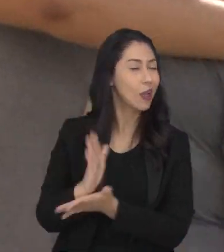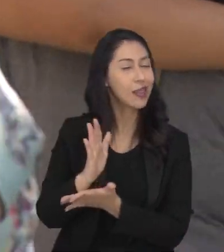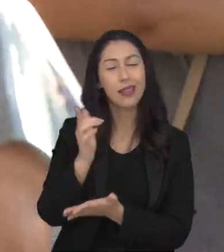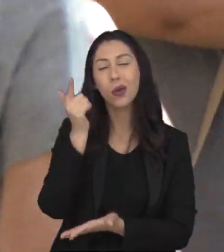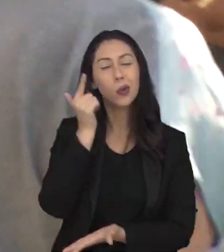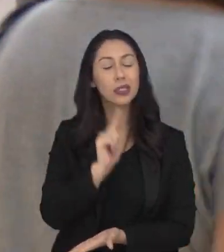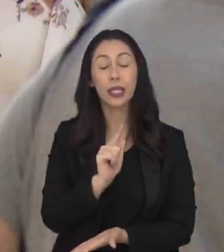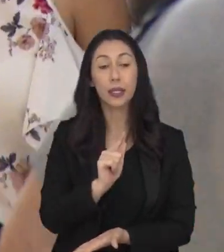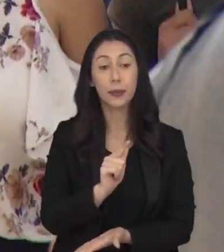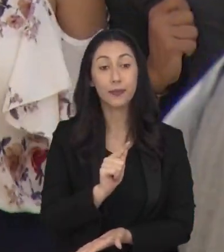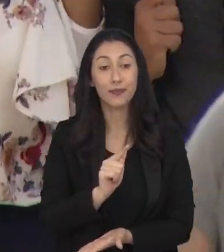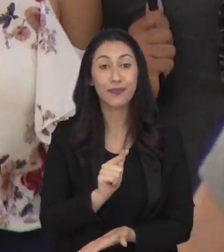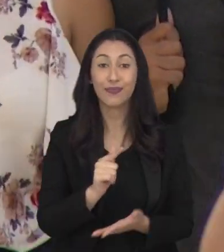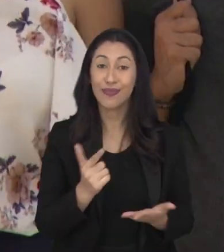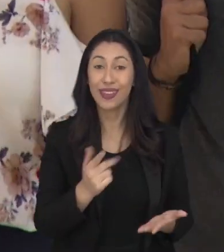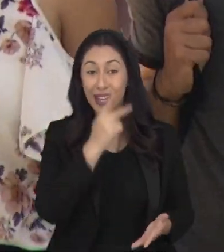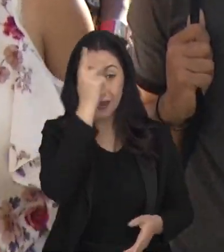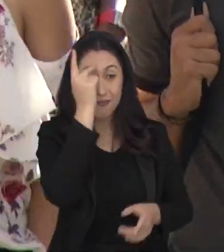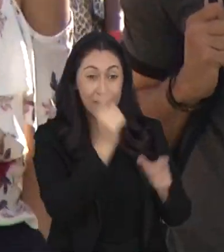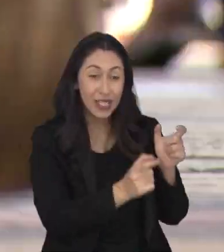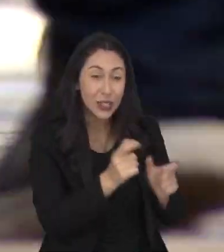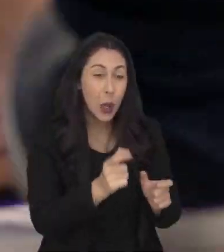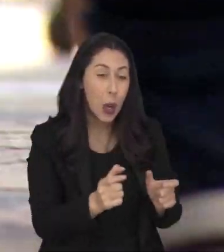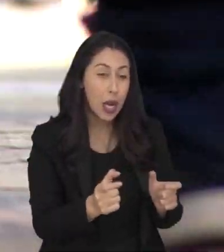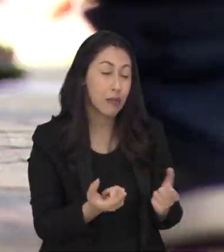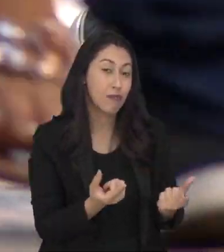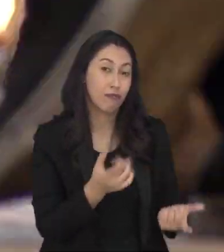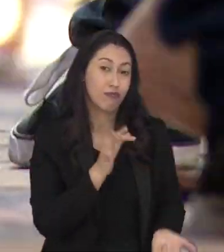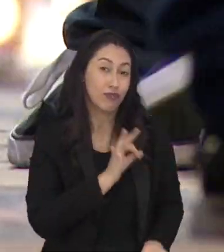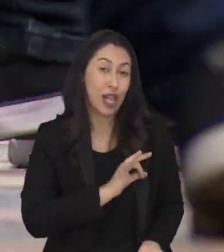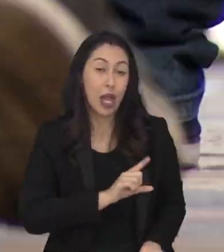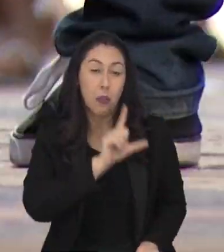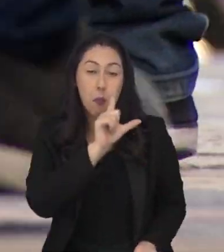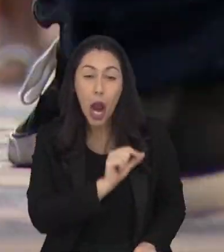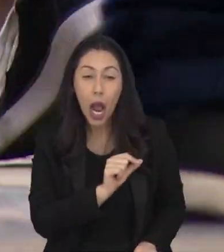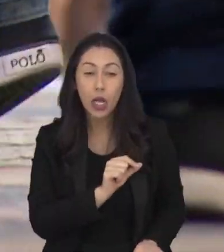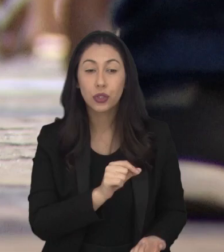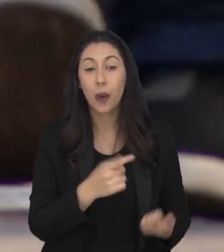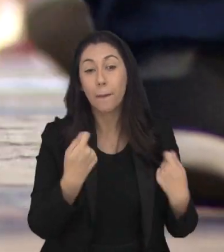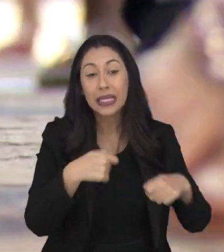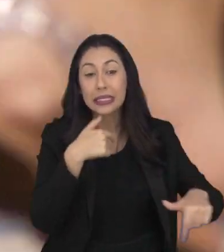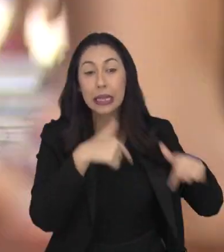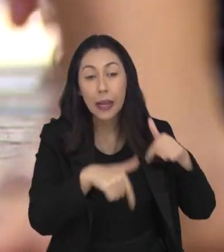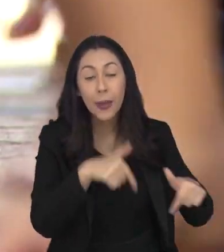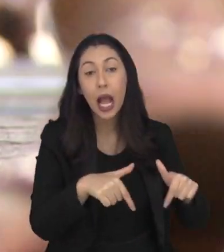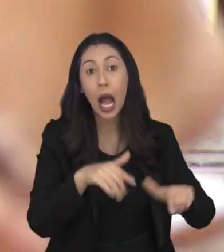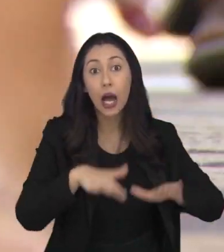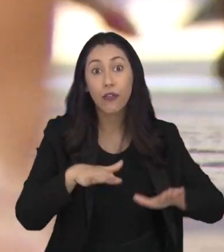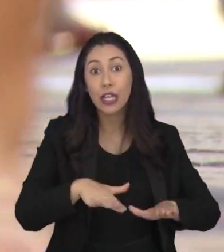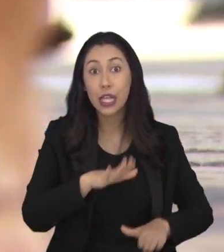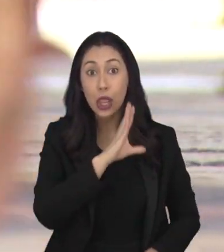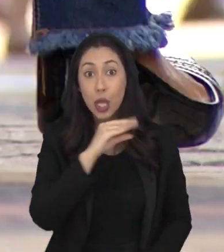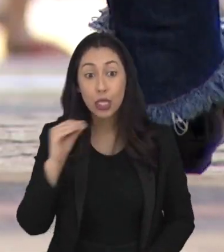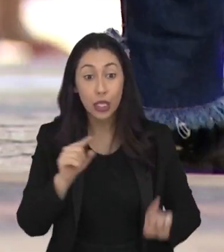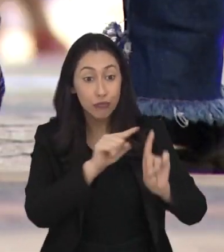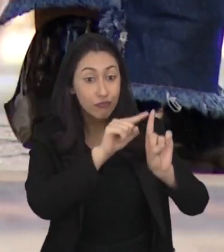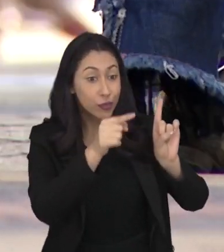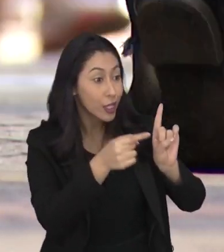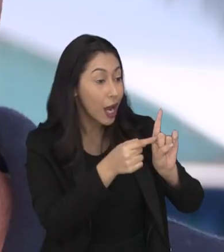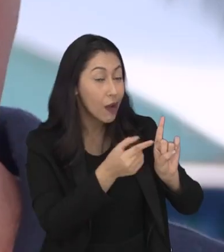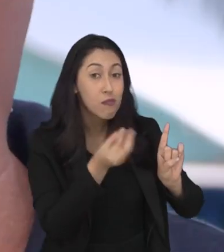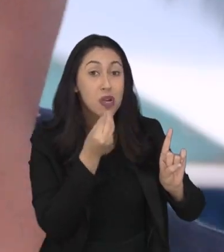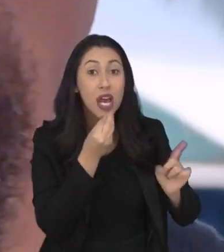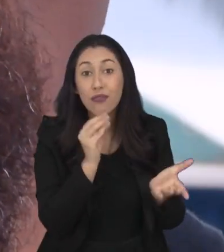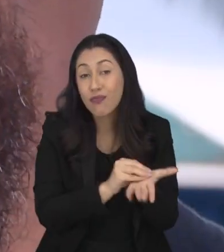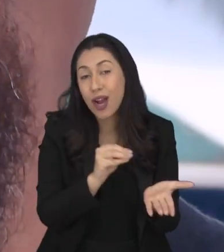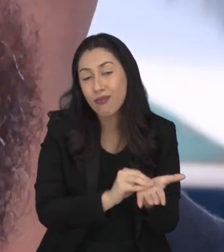vulnerabilidade econômica, necessidade de trabalhar, gravidez na adolescência e a falta de oportunidade estão entre os motivos.